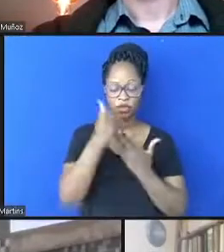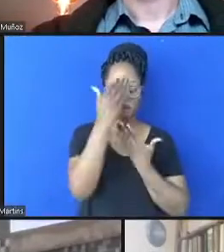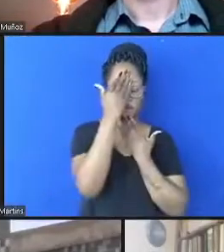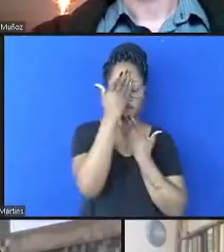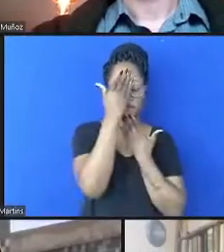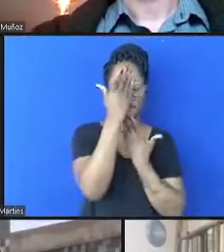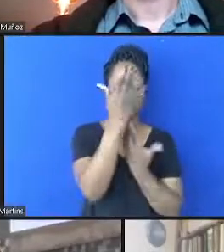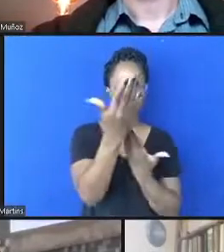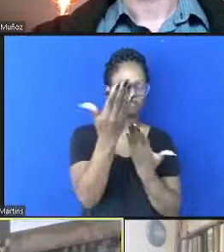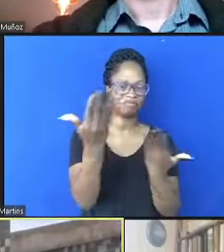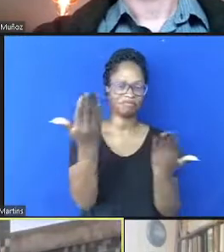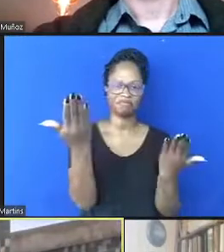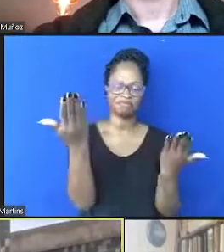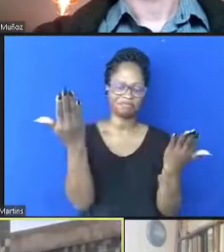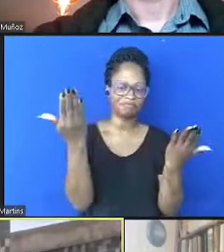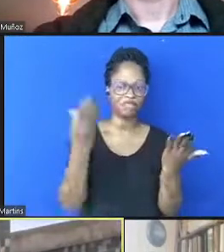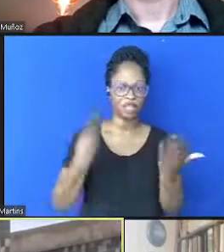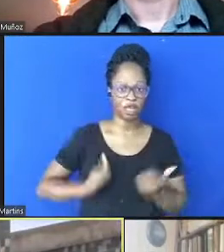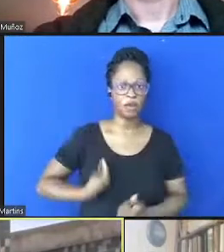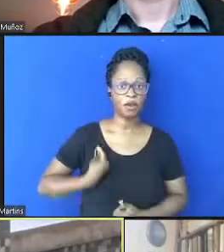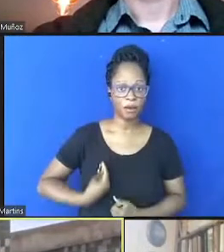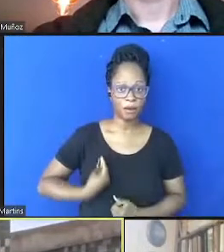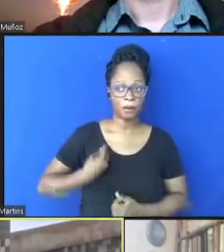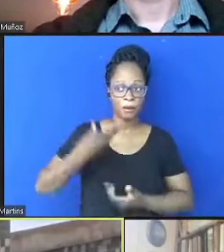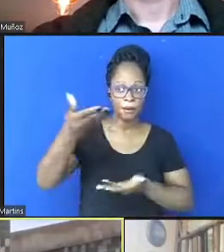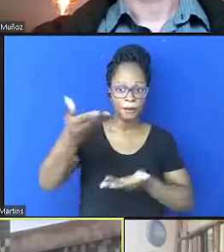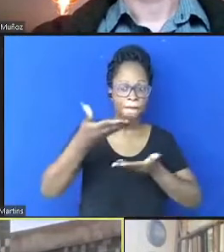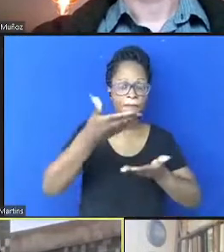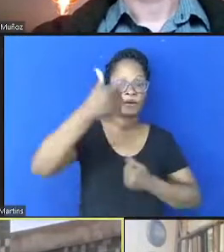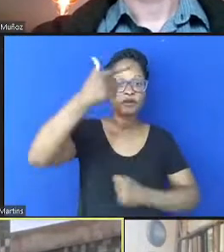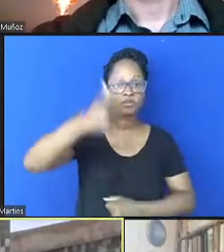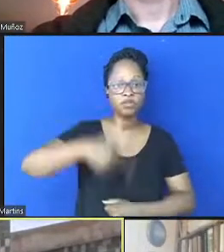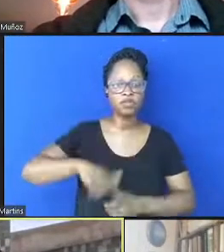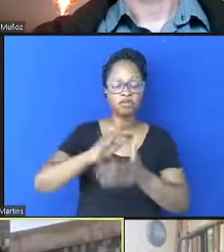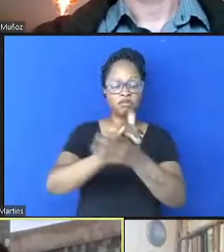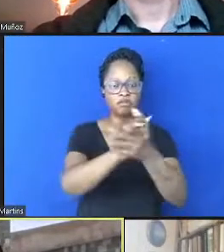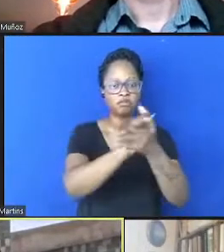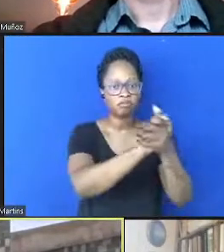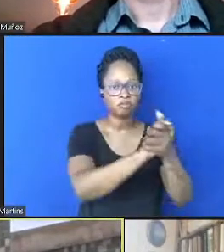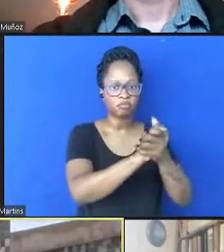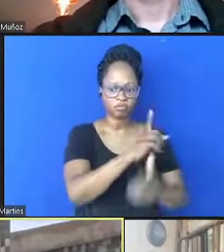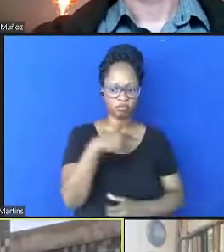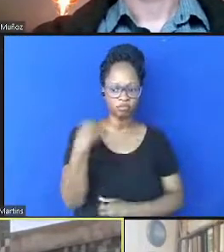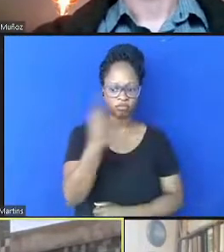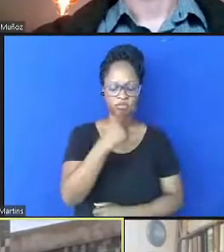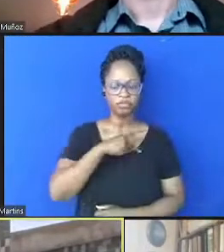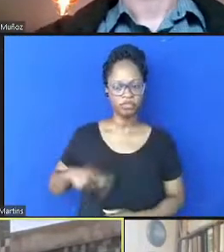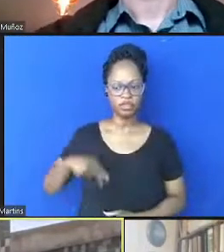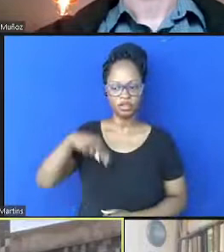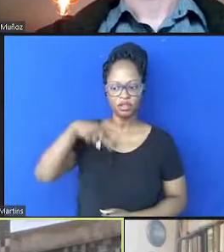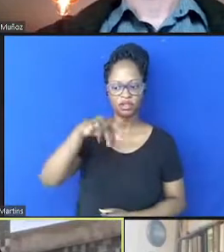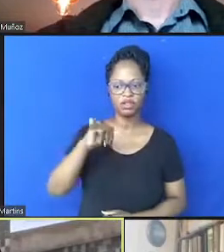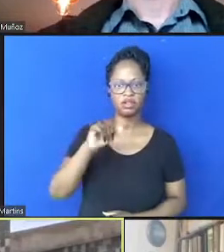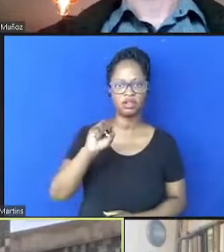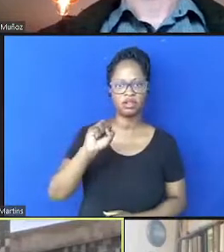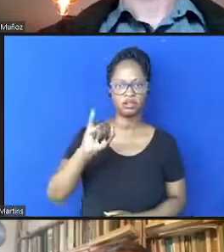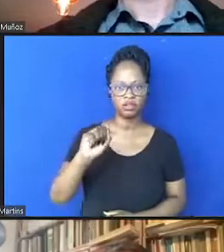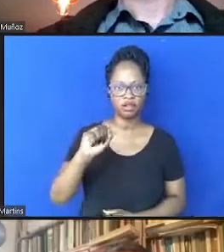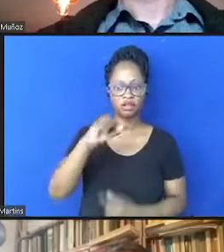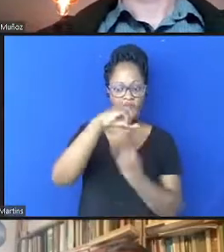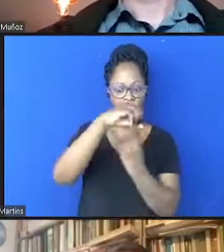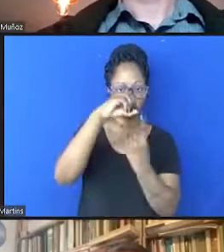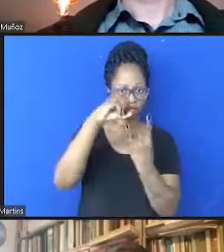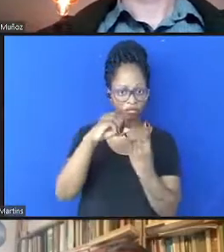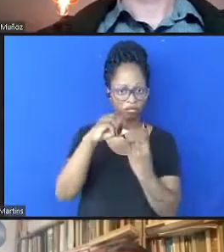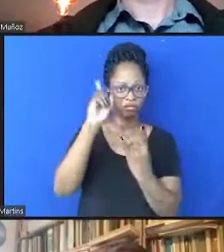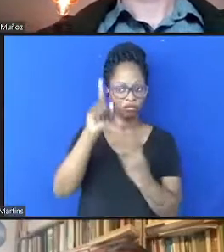Agradeço a presença, o convite a todos, mais uma vez, saudando a nossa presidente, Nísia, da Fundação Oswaldo Cruz, na